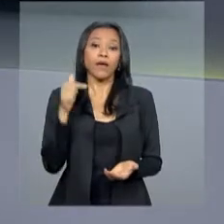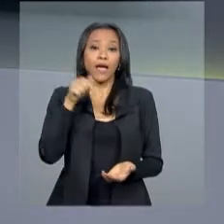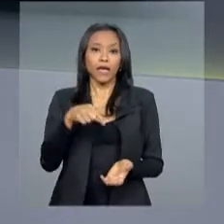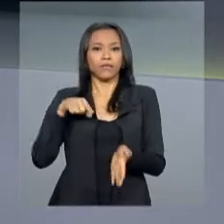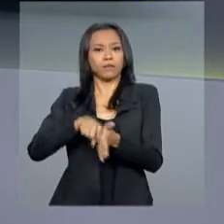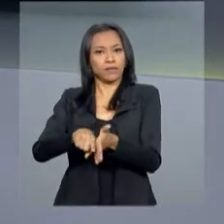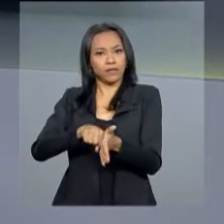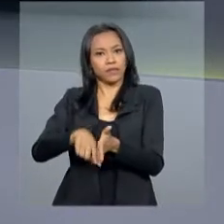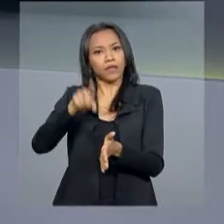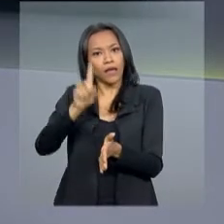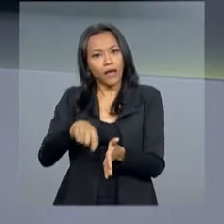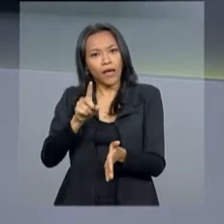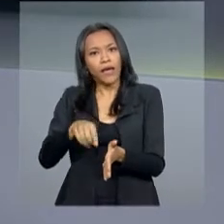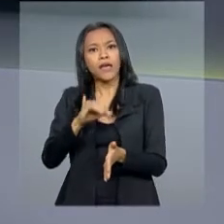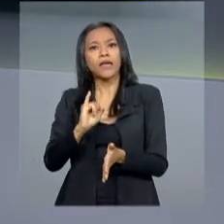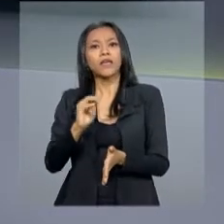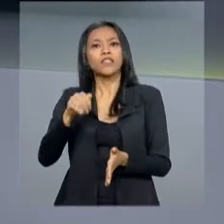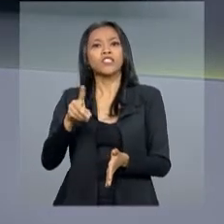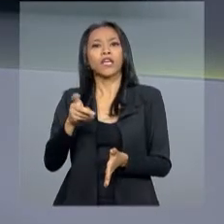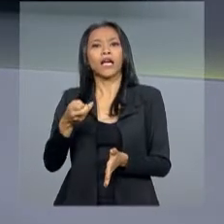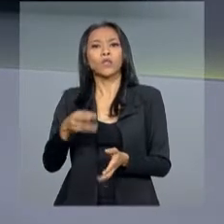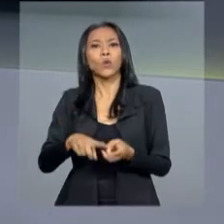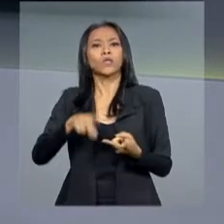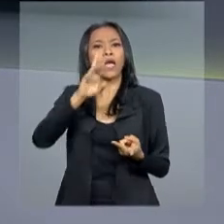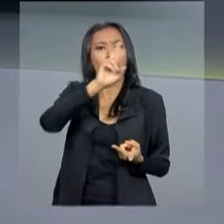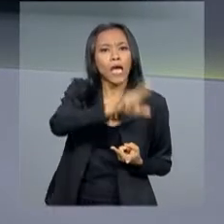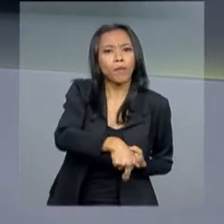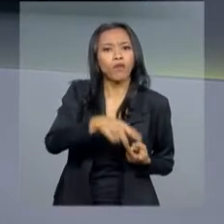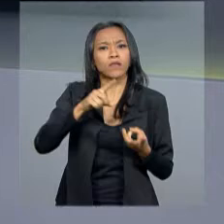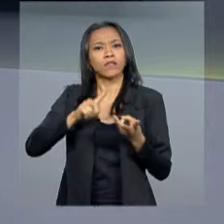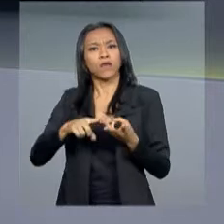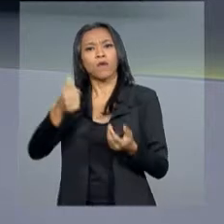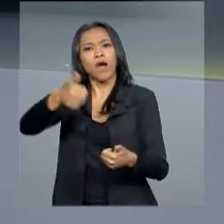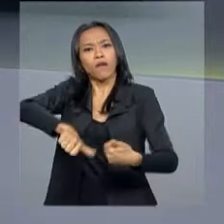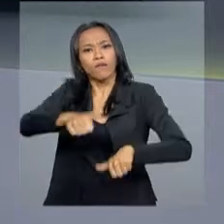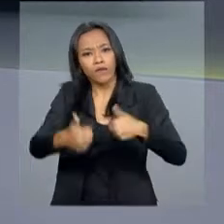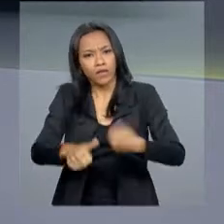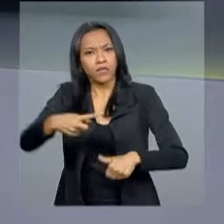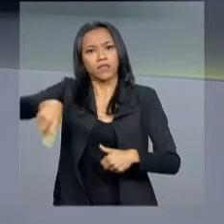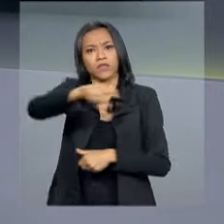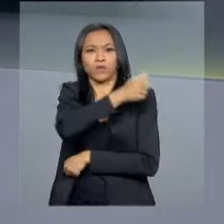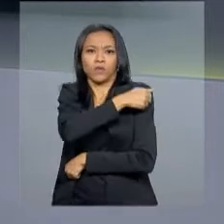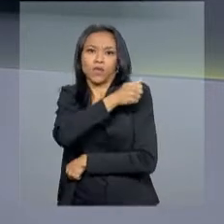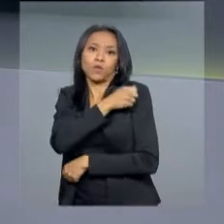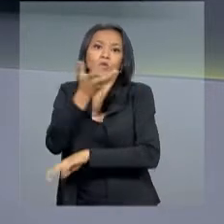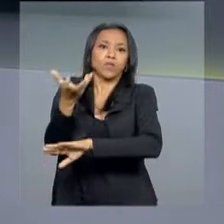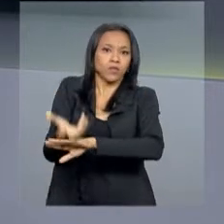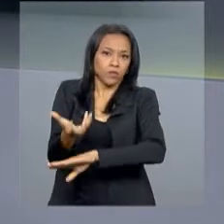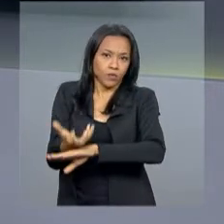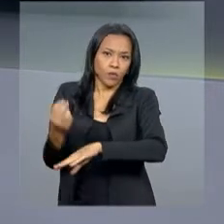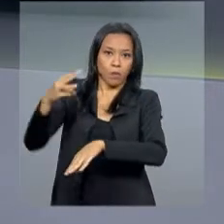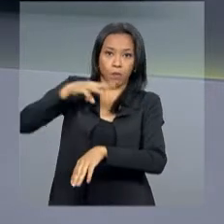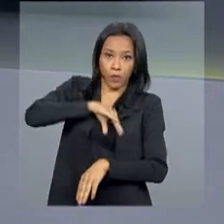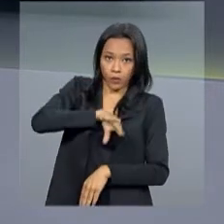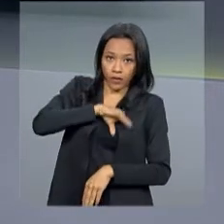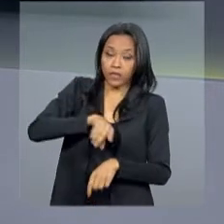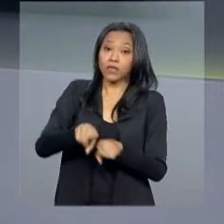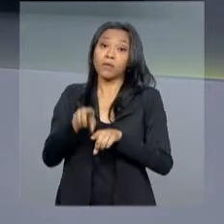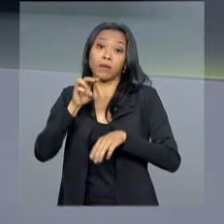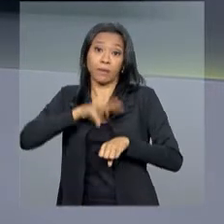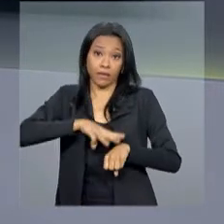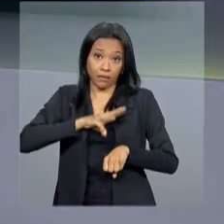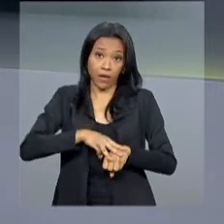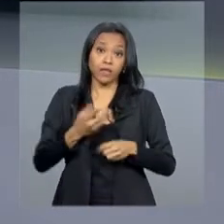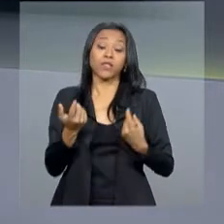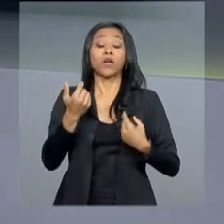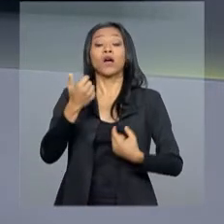calculado por indicadores como taxa de reprovação e avaliações dos alunos em português e matemática. O ministro da Educação,